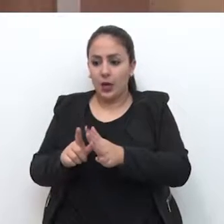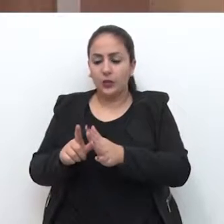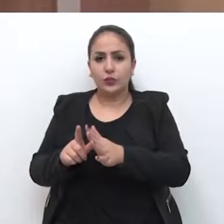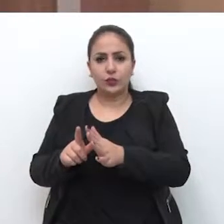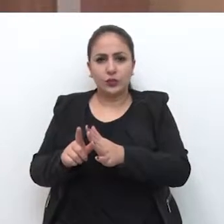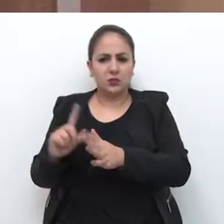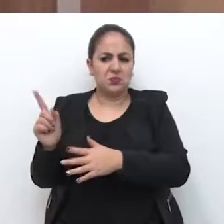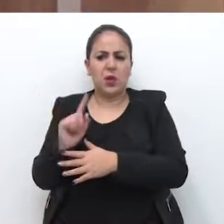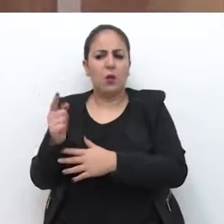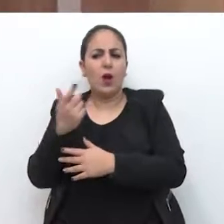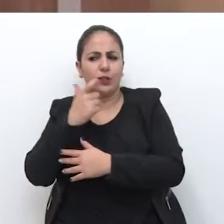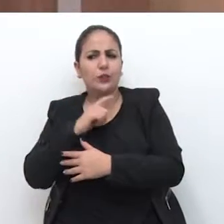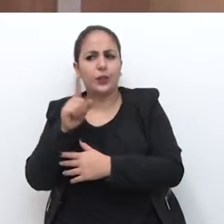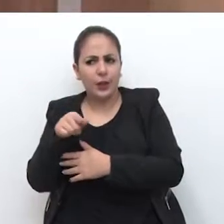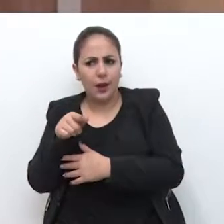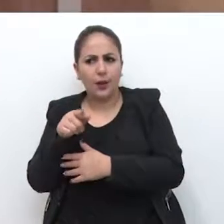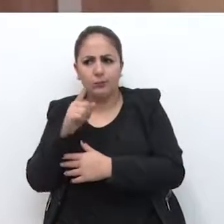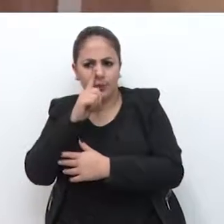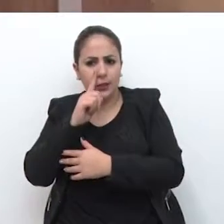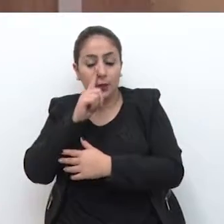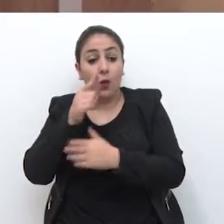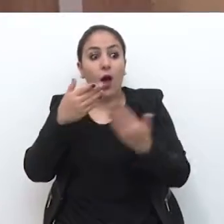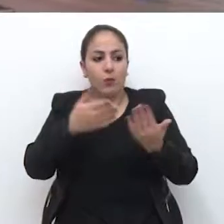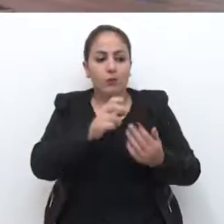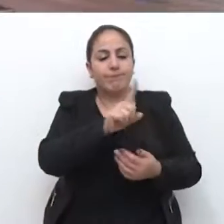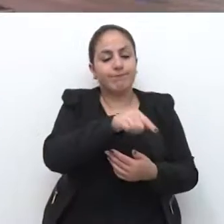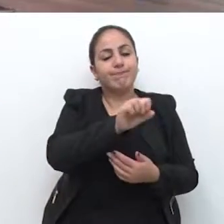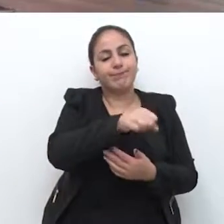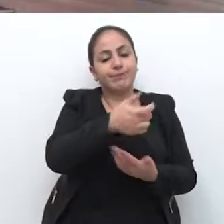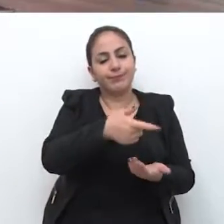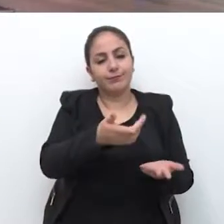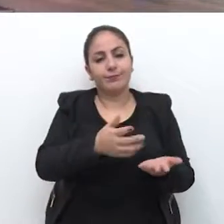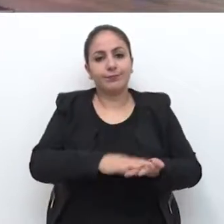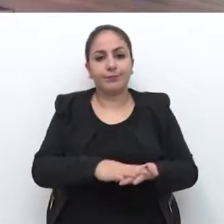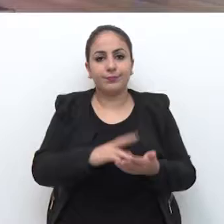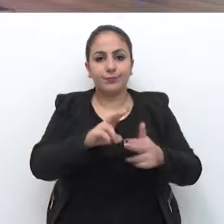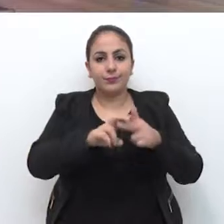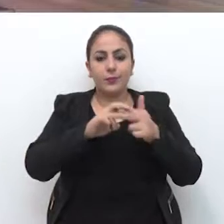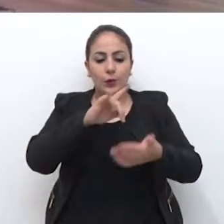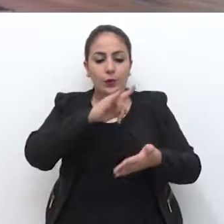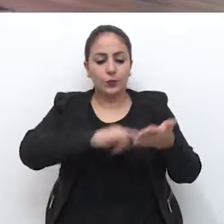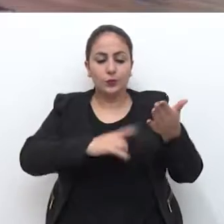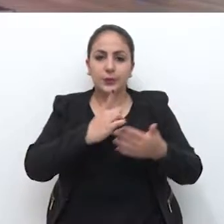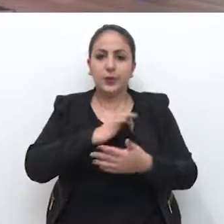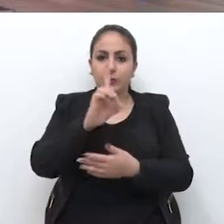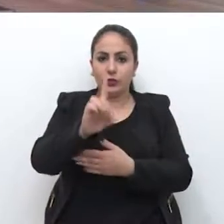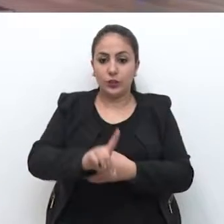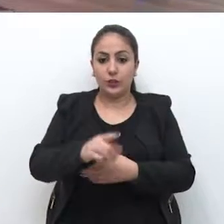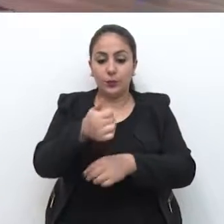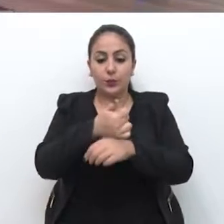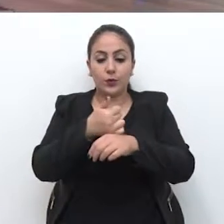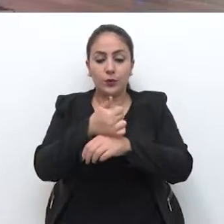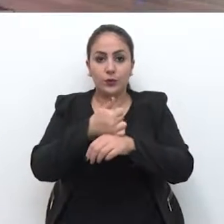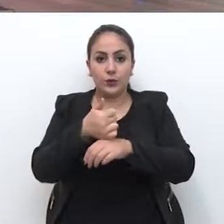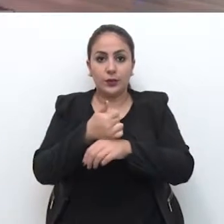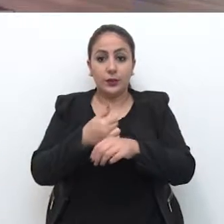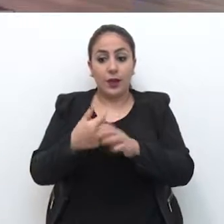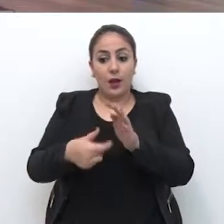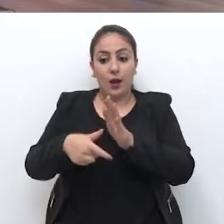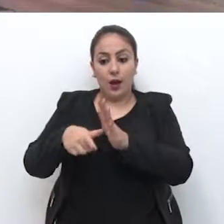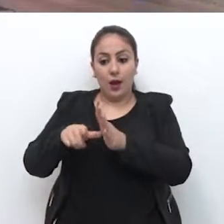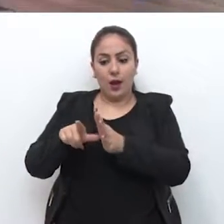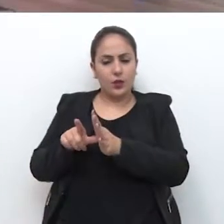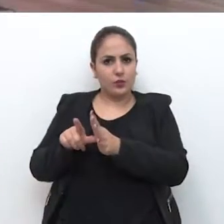consideradas insalubres ou periculosas e que agora são consideradas. Mas, de outro lado, o documento deu direito a profissionais